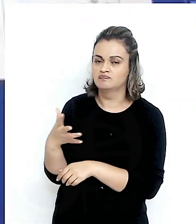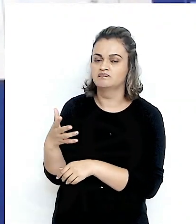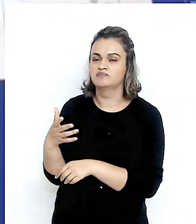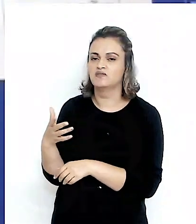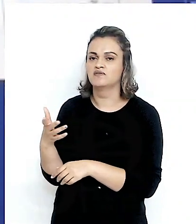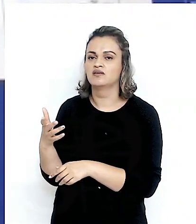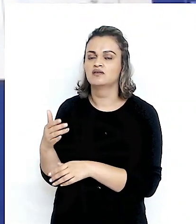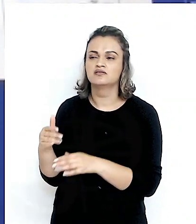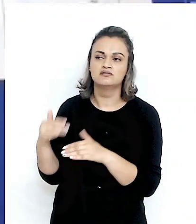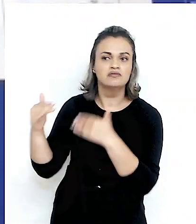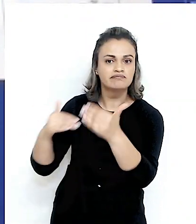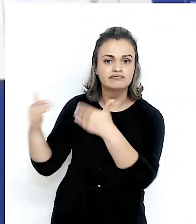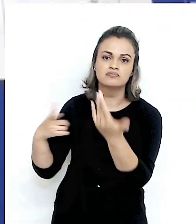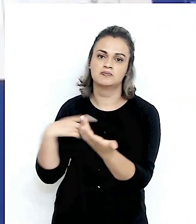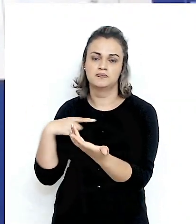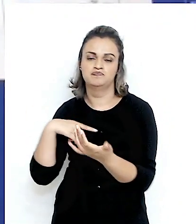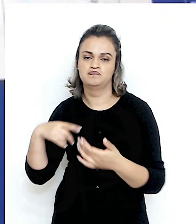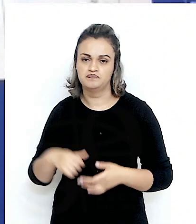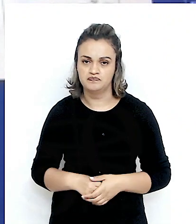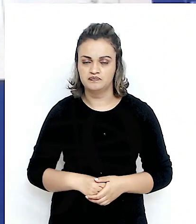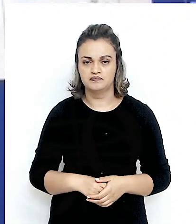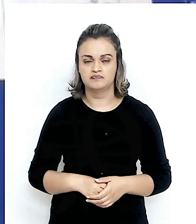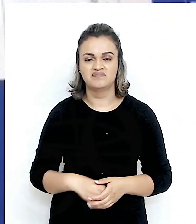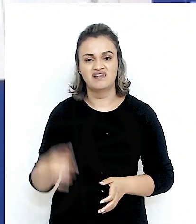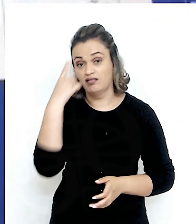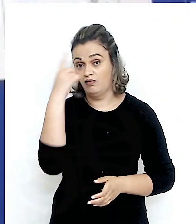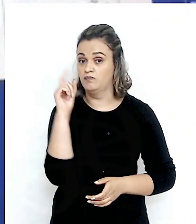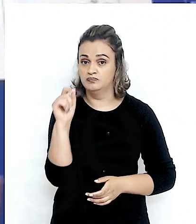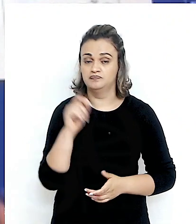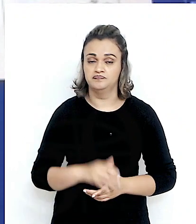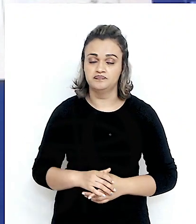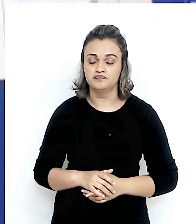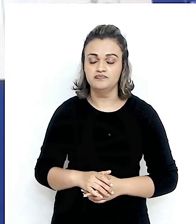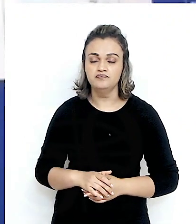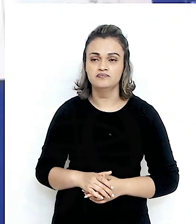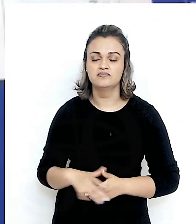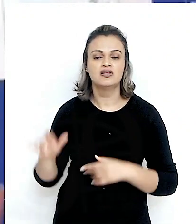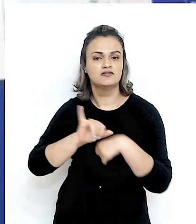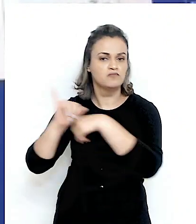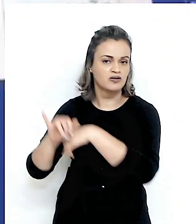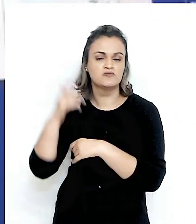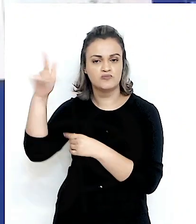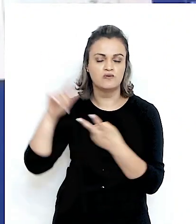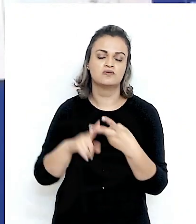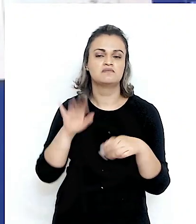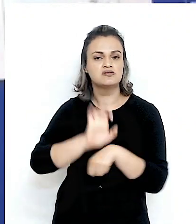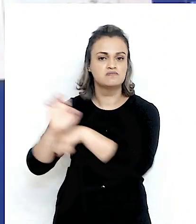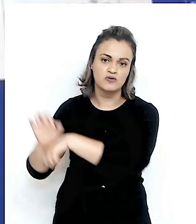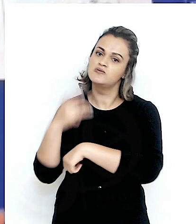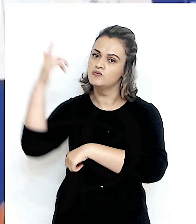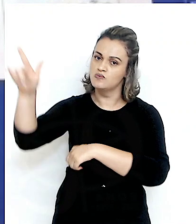delineando, a ideia é que mais exportações, mais importações,